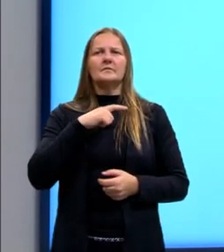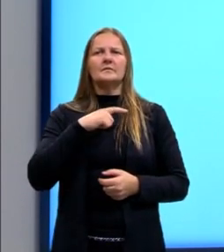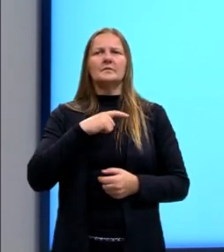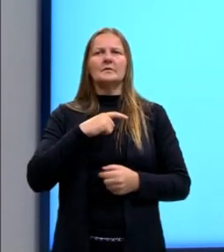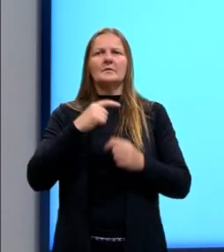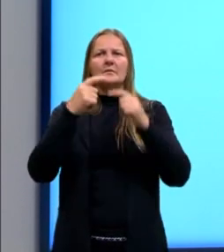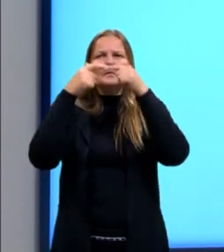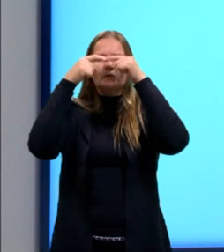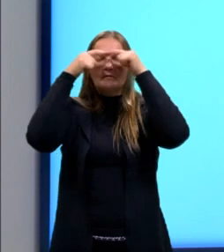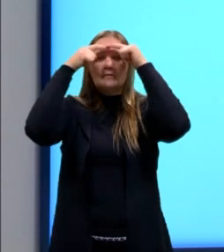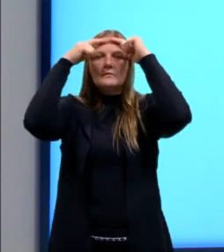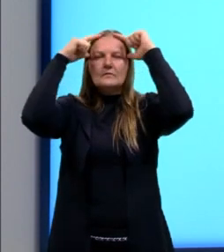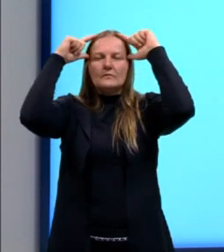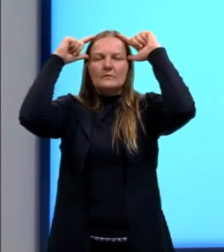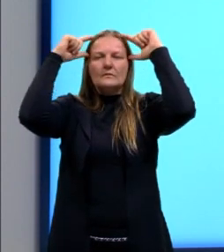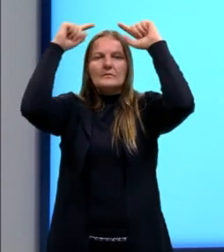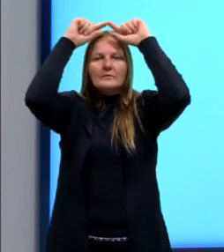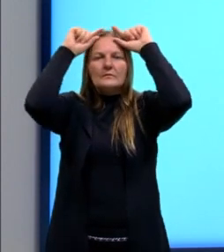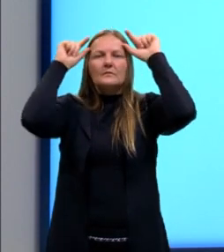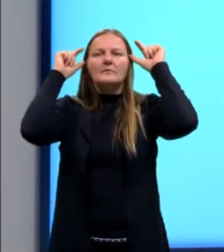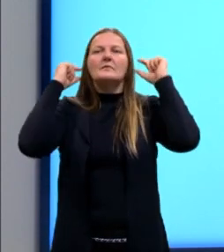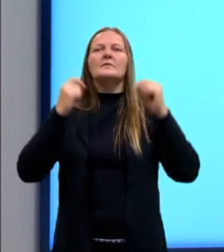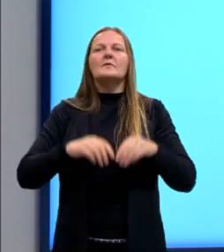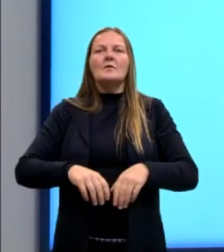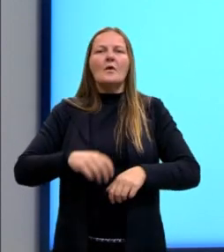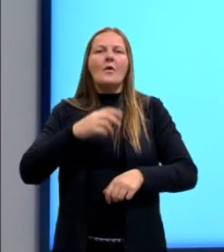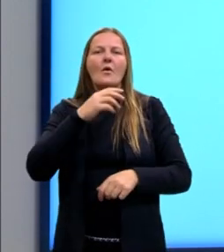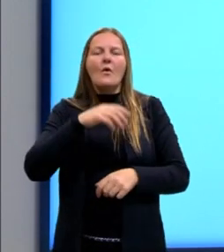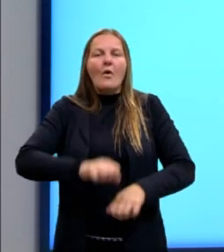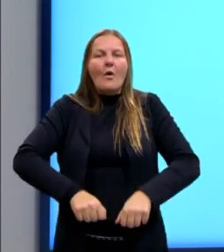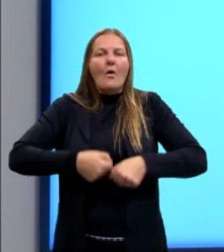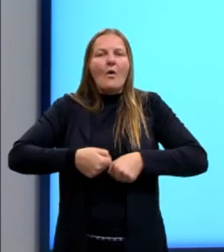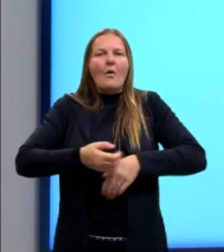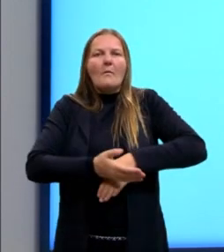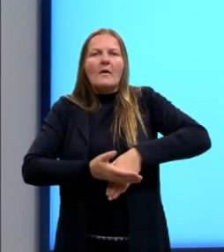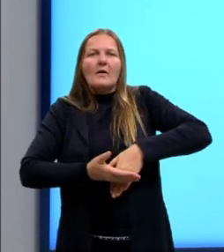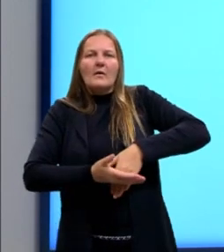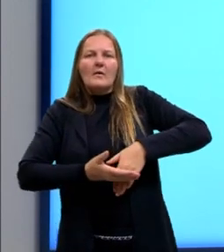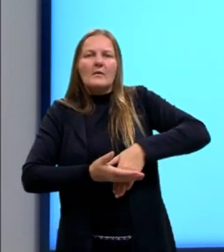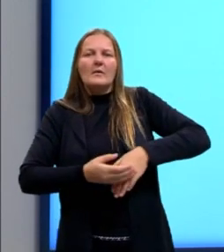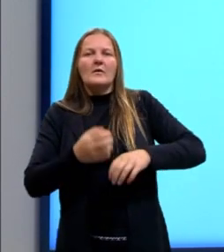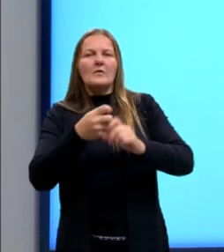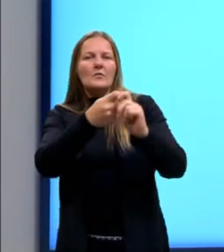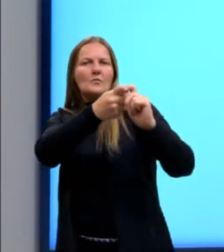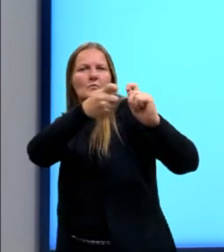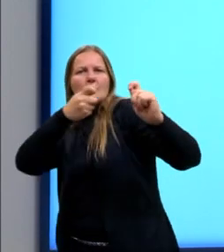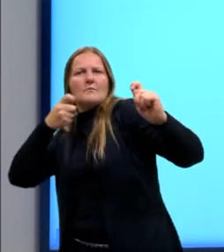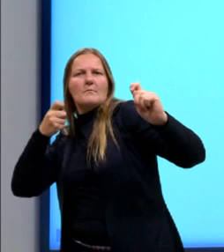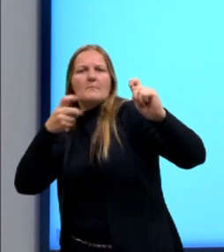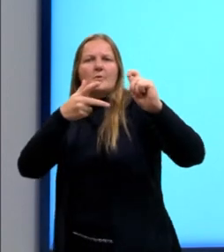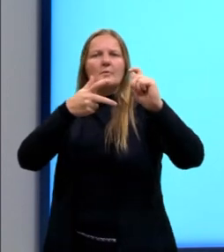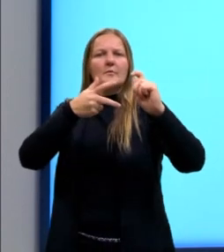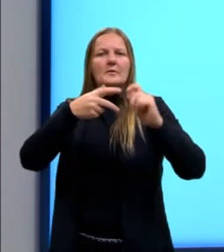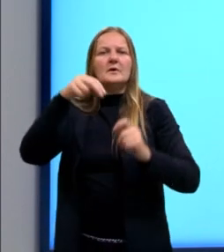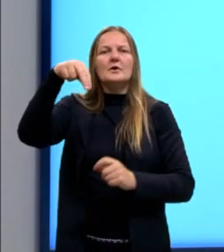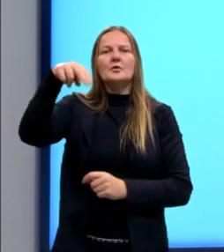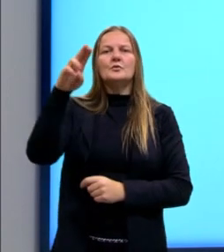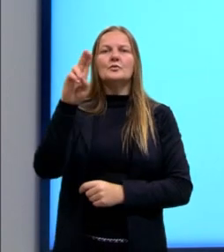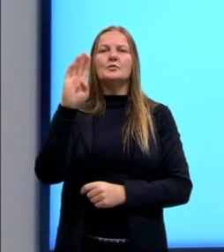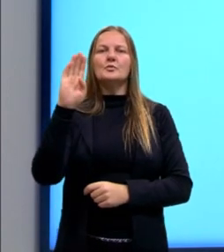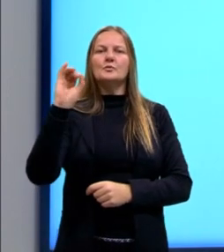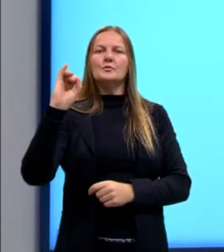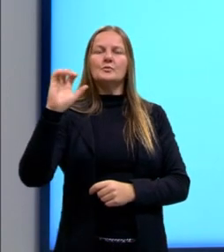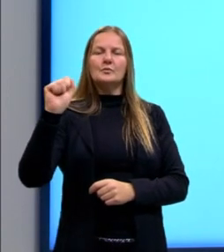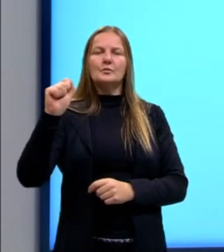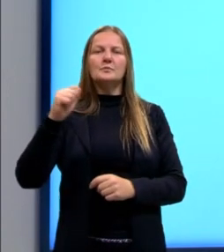cabelo. E eles usam uma tanga branca e vermelha, e munidos de arco e flecha. A Núbia foi uma civilização,